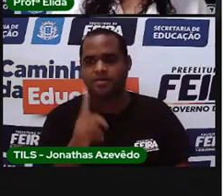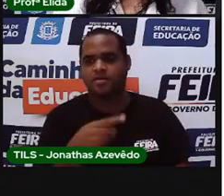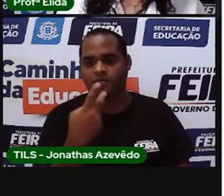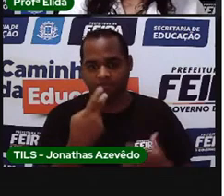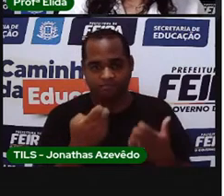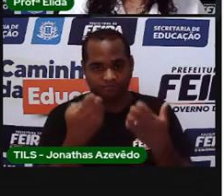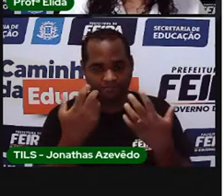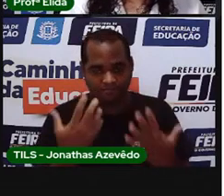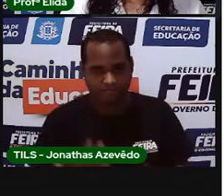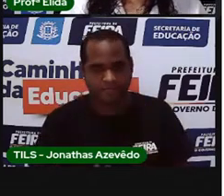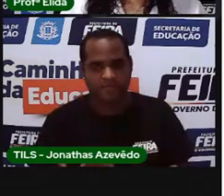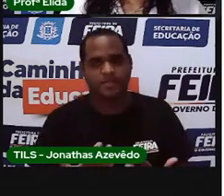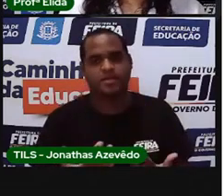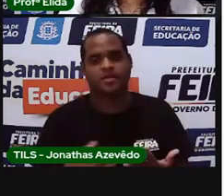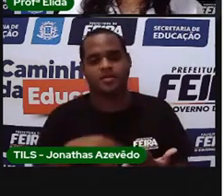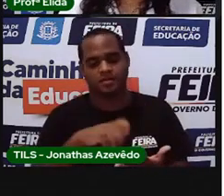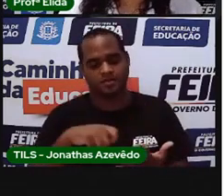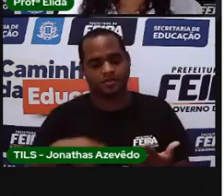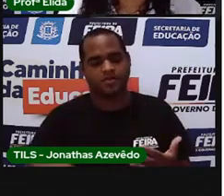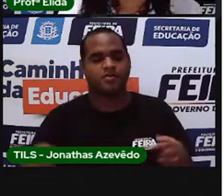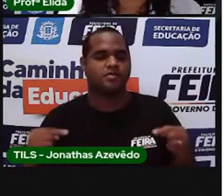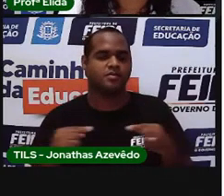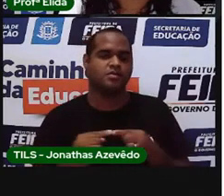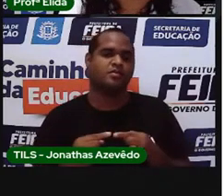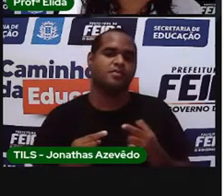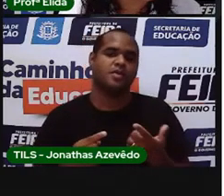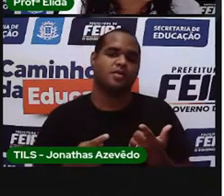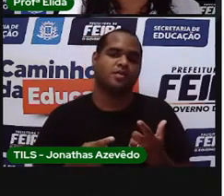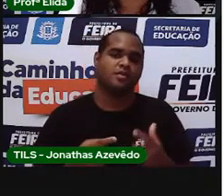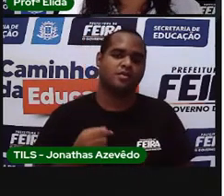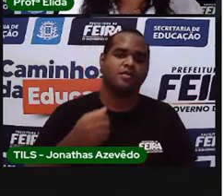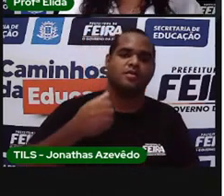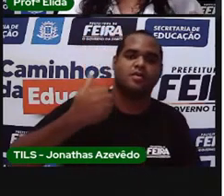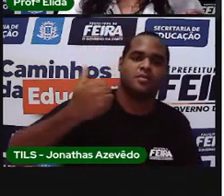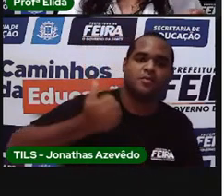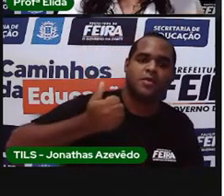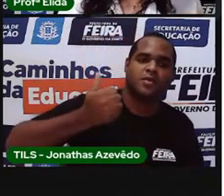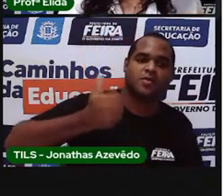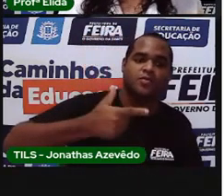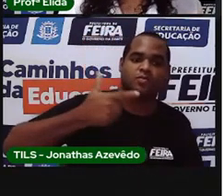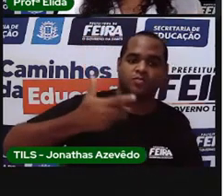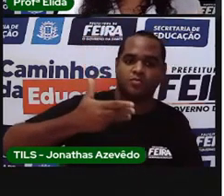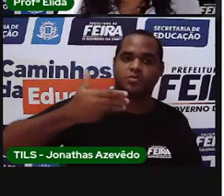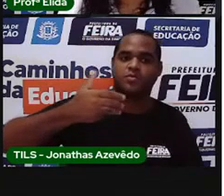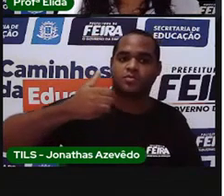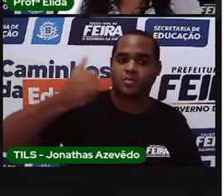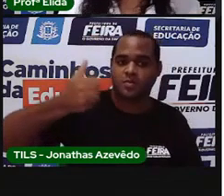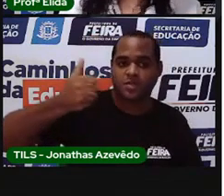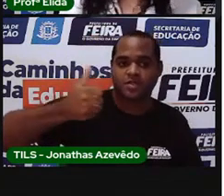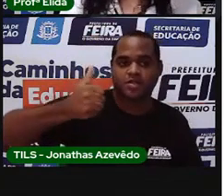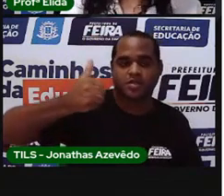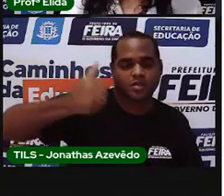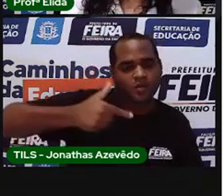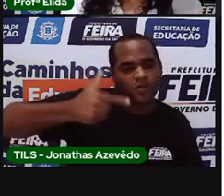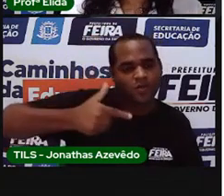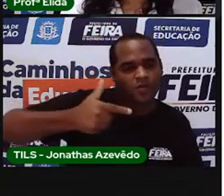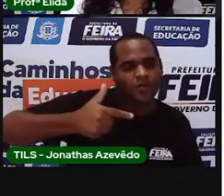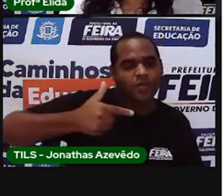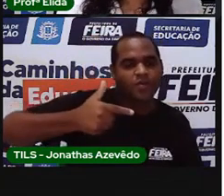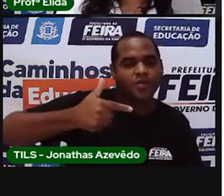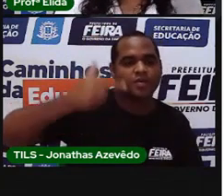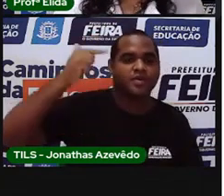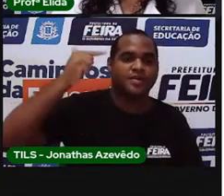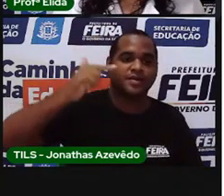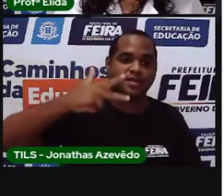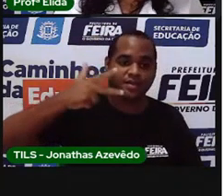de forma como é escrito nos números ordinais. Primeiro, segundo,